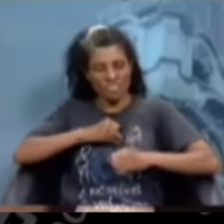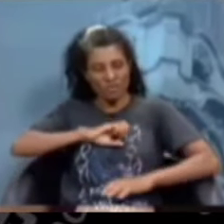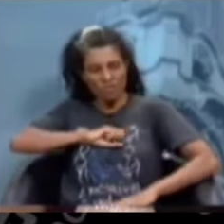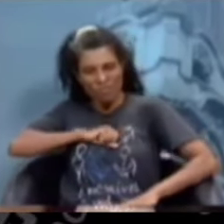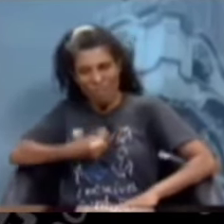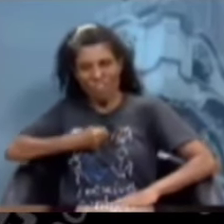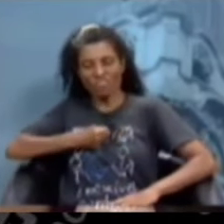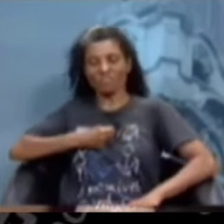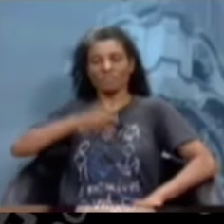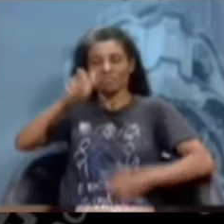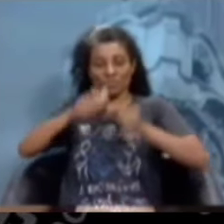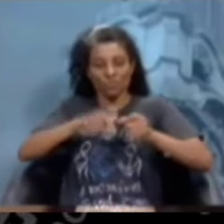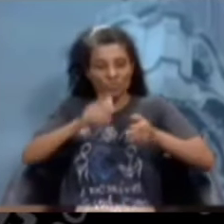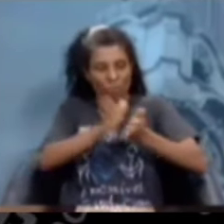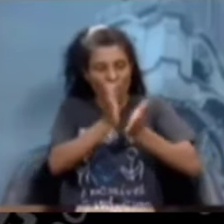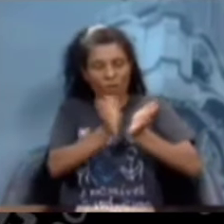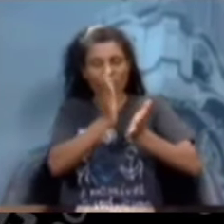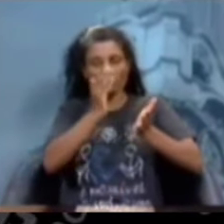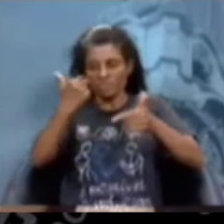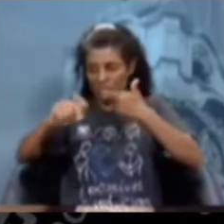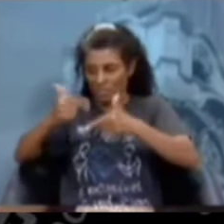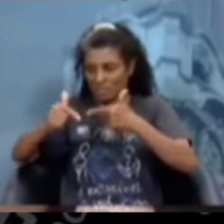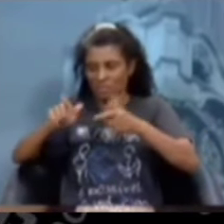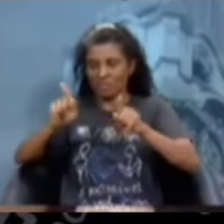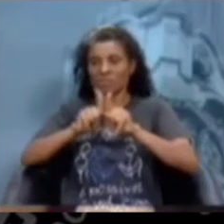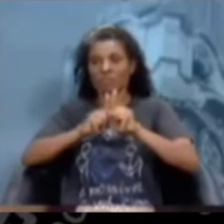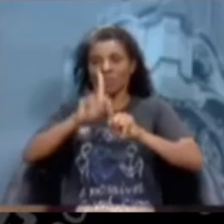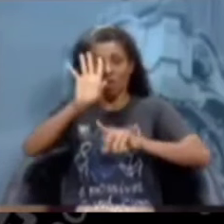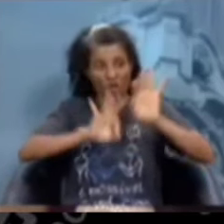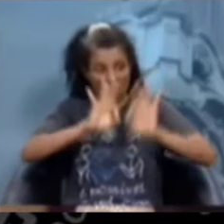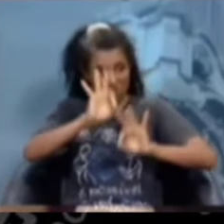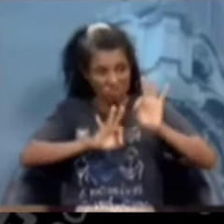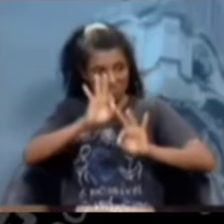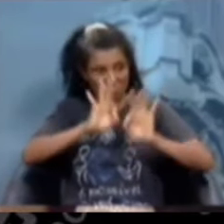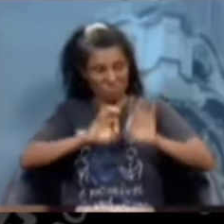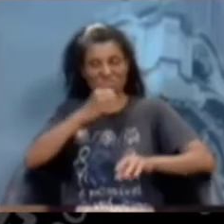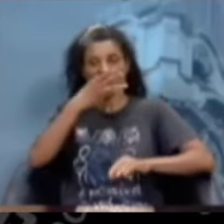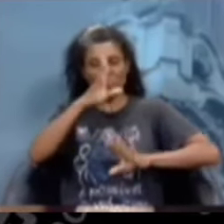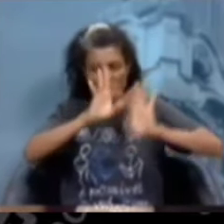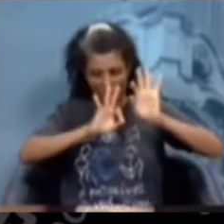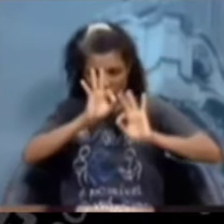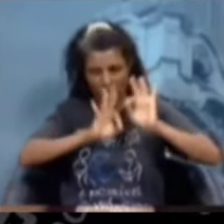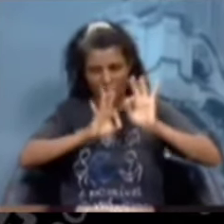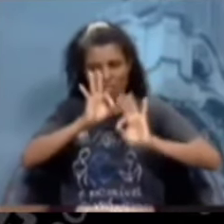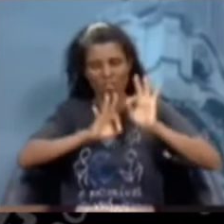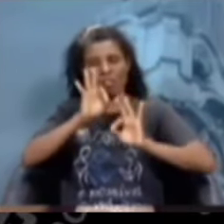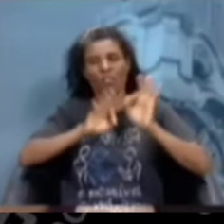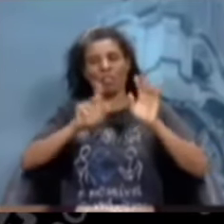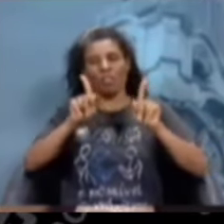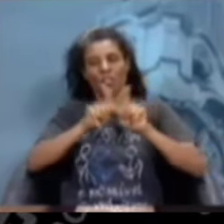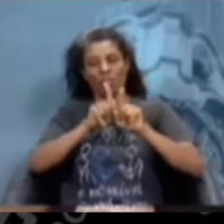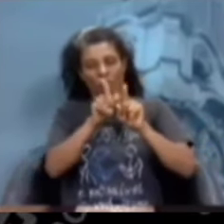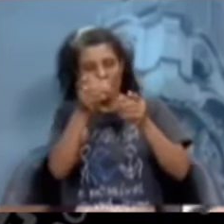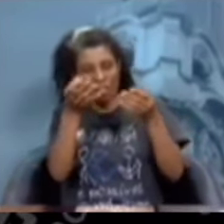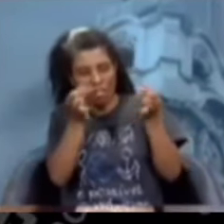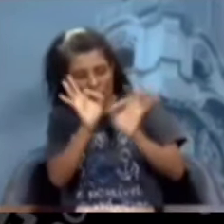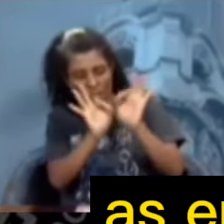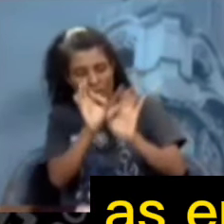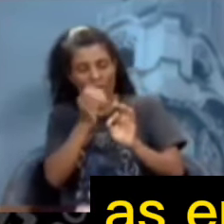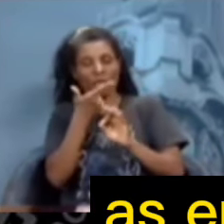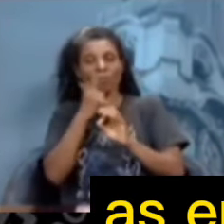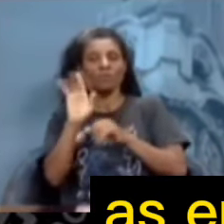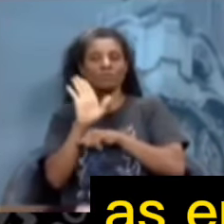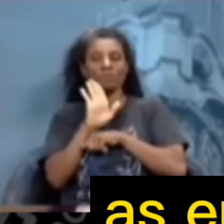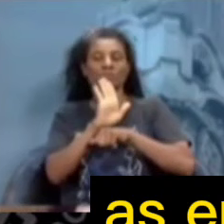ódio aos trabalhadores e é um projeto muito bem arquitetado e muito bem azeitado para favorecer